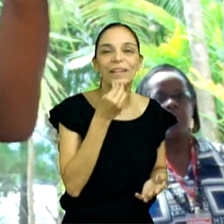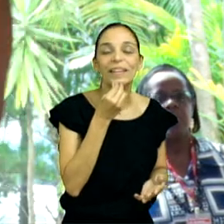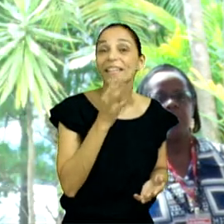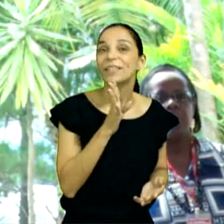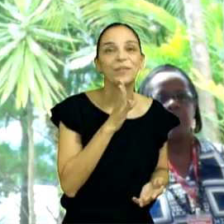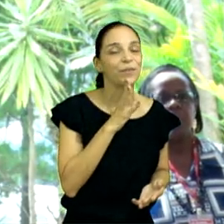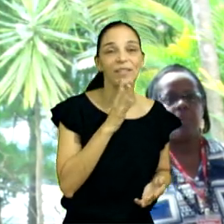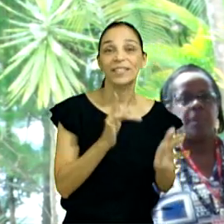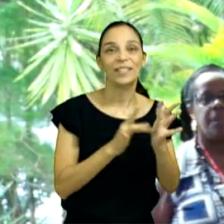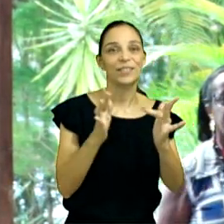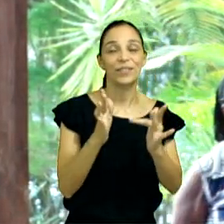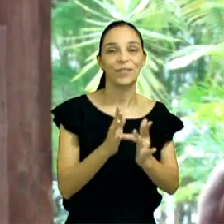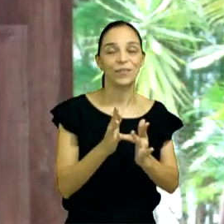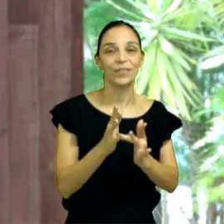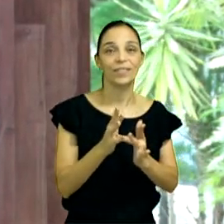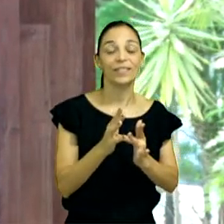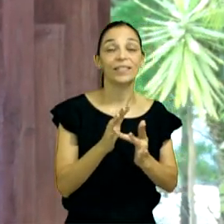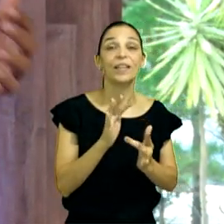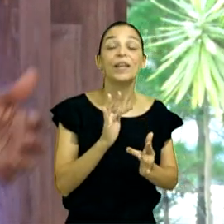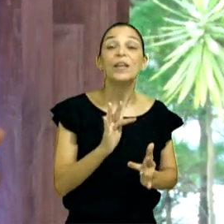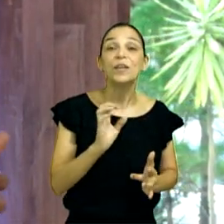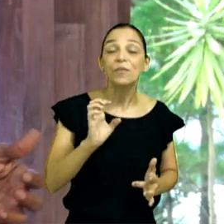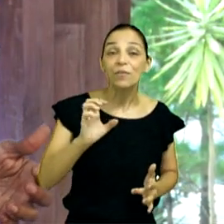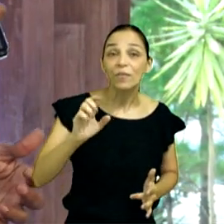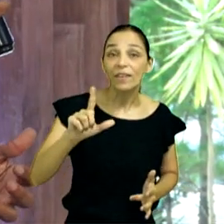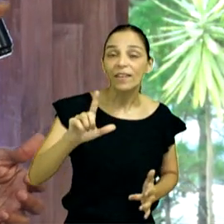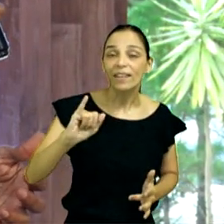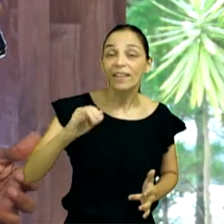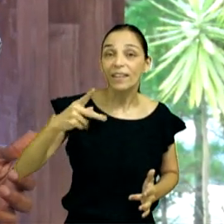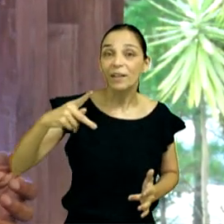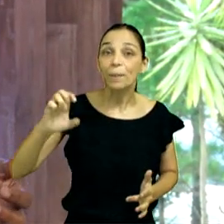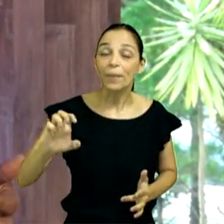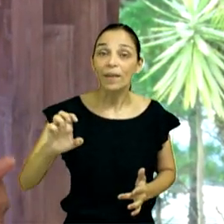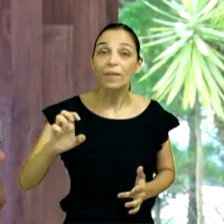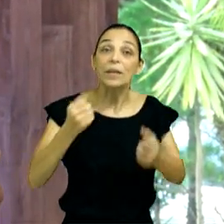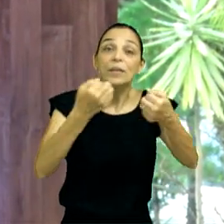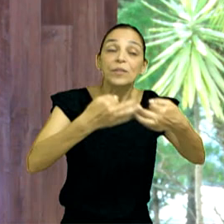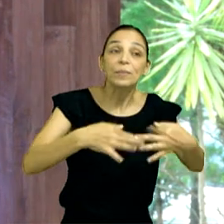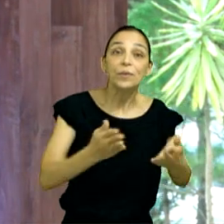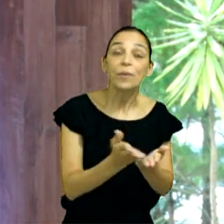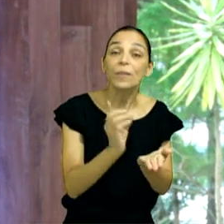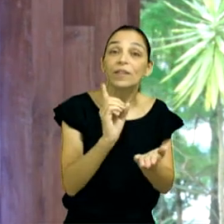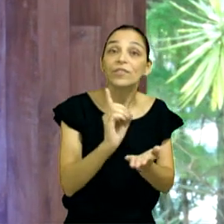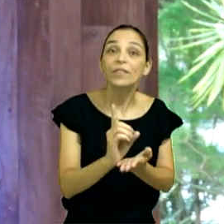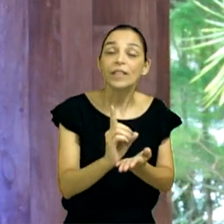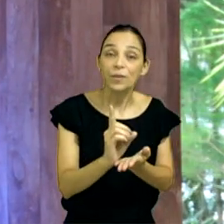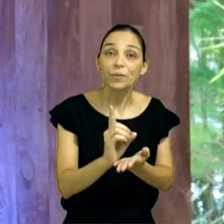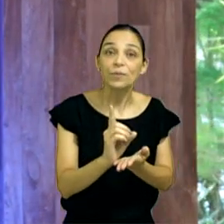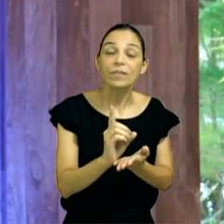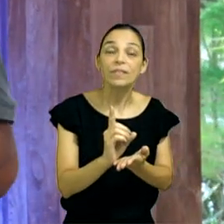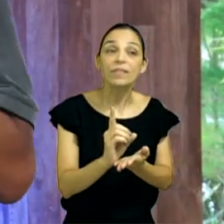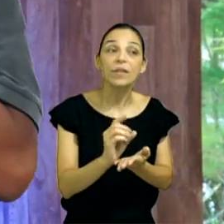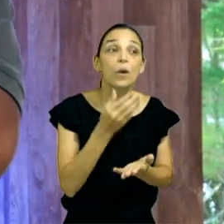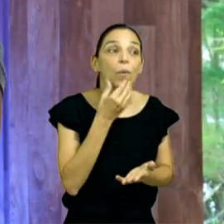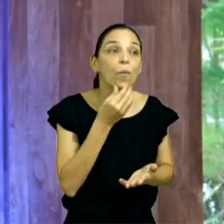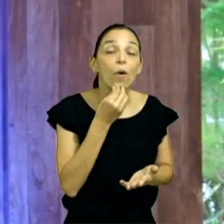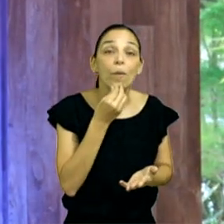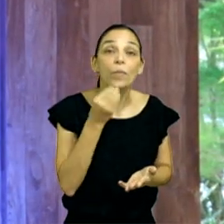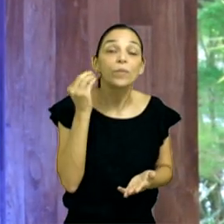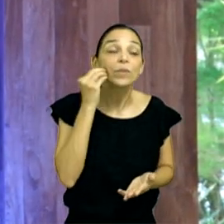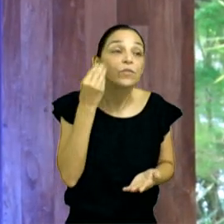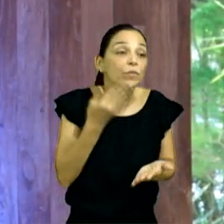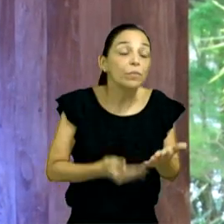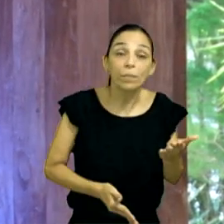como ele pagou pelos nossos pecados, como ele morreu por nós, e aquele homem não perdeu a oportunidade, ele disse, olha, eu